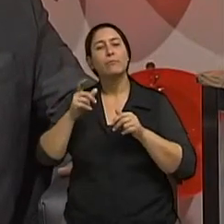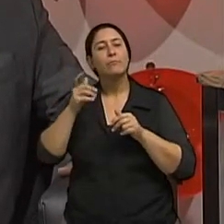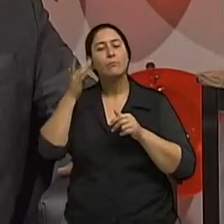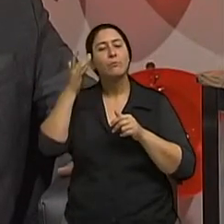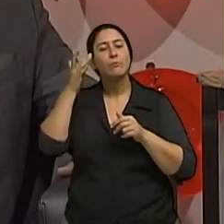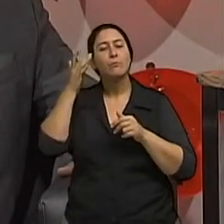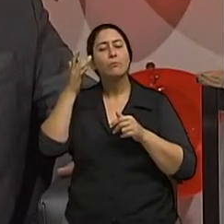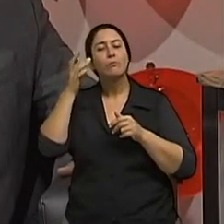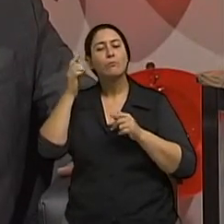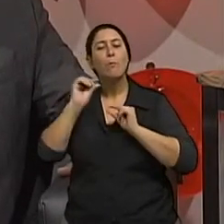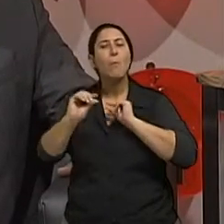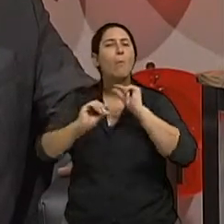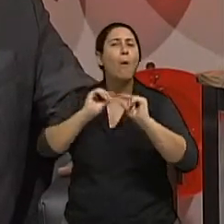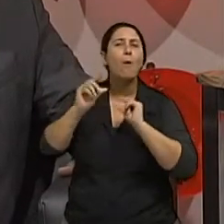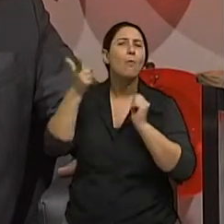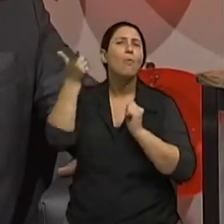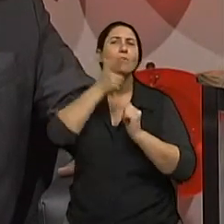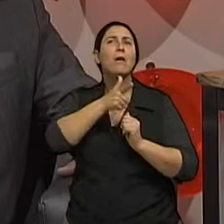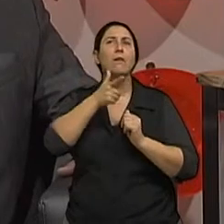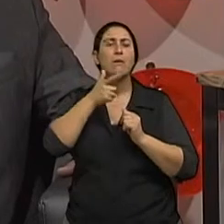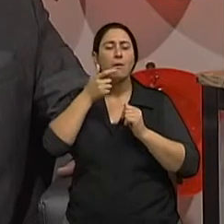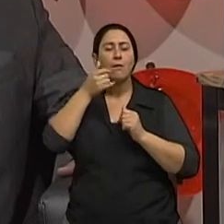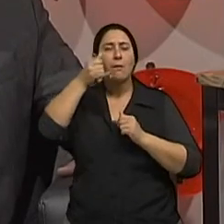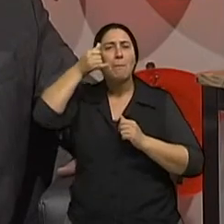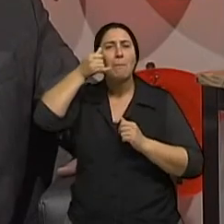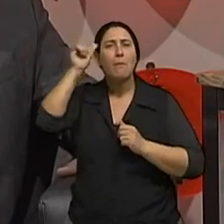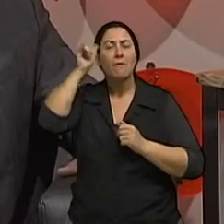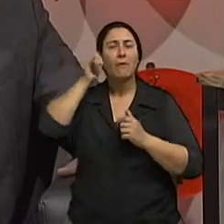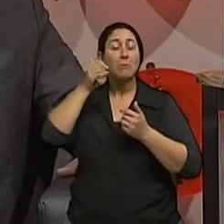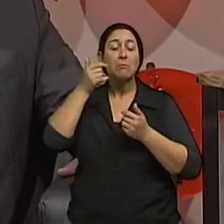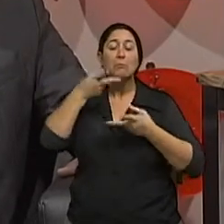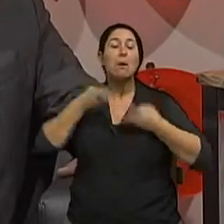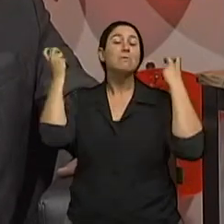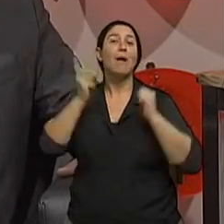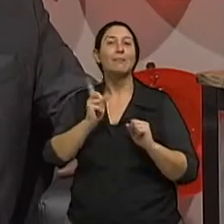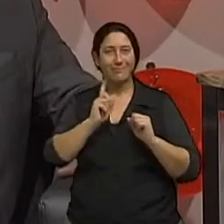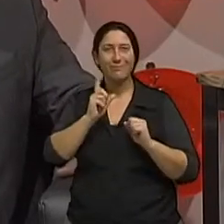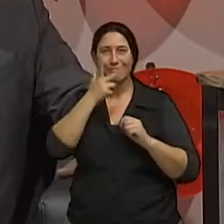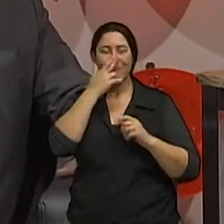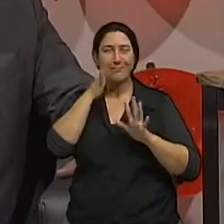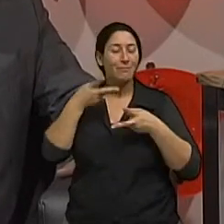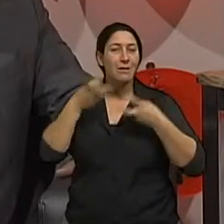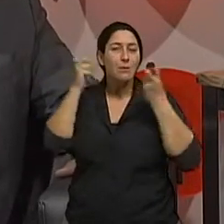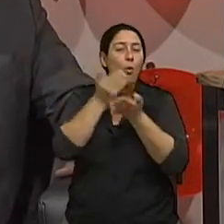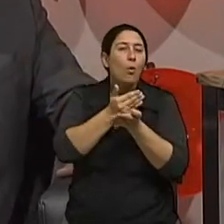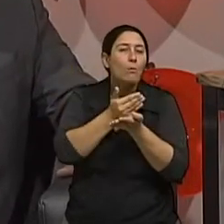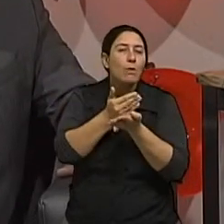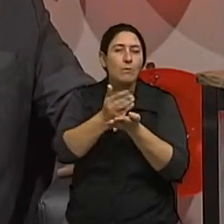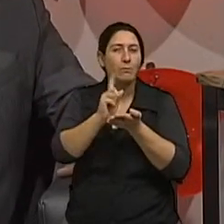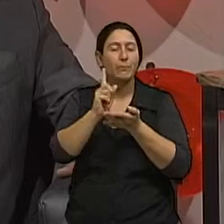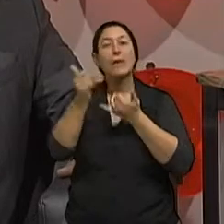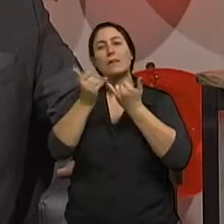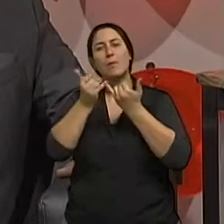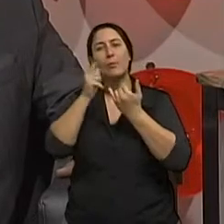intervenção como prevenção primária. Pouco se sabe como prevenir, por exemplo, câncer de